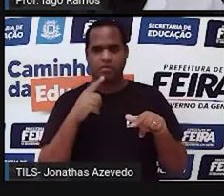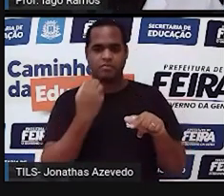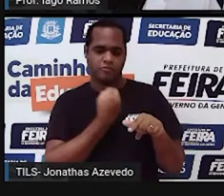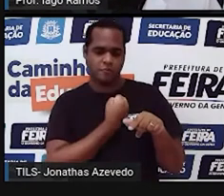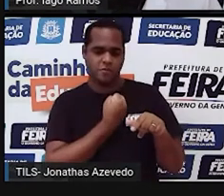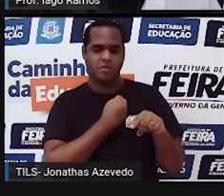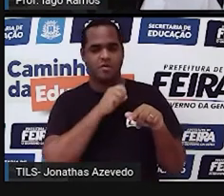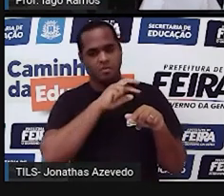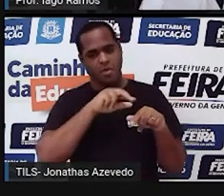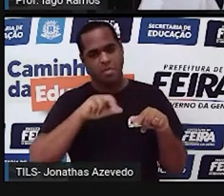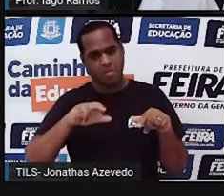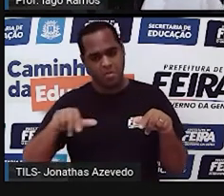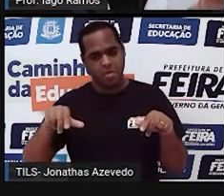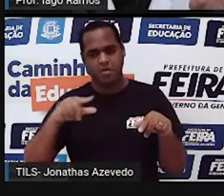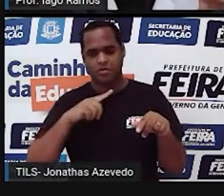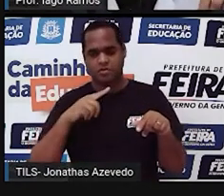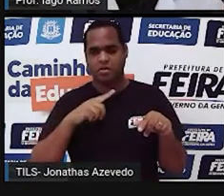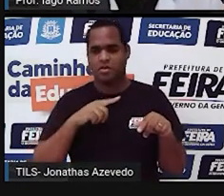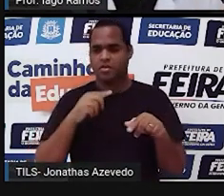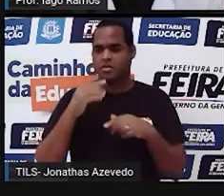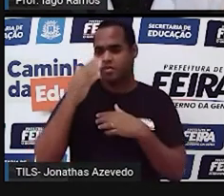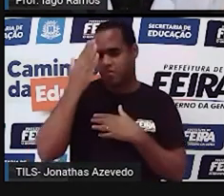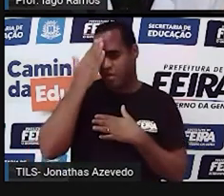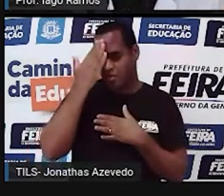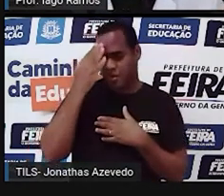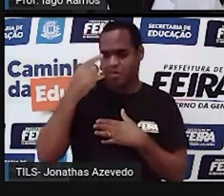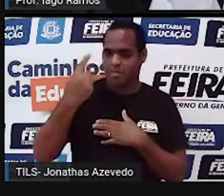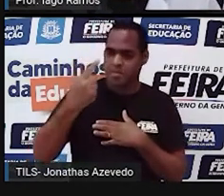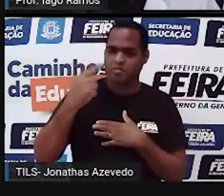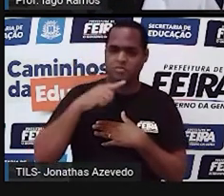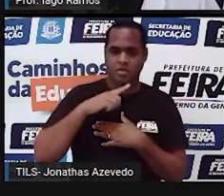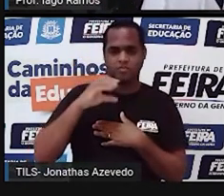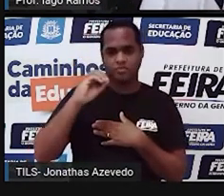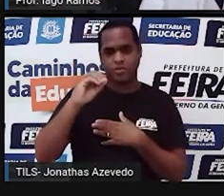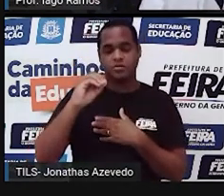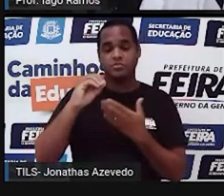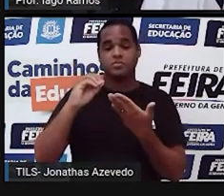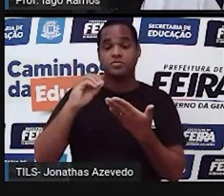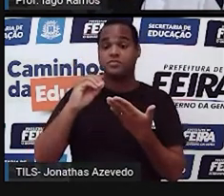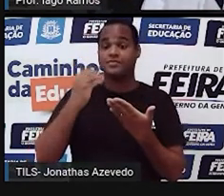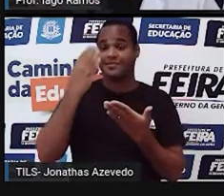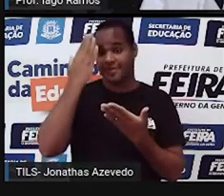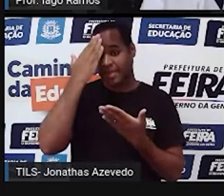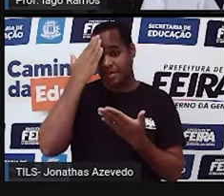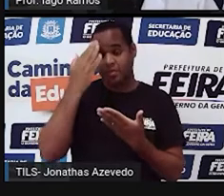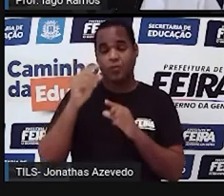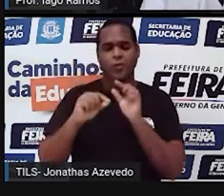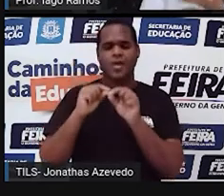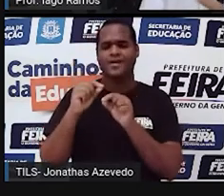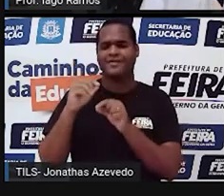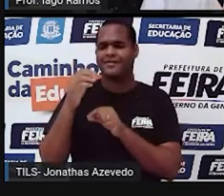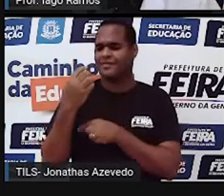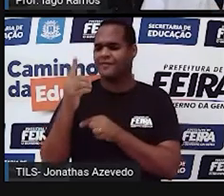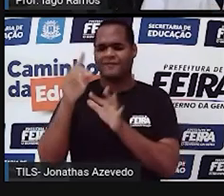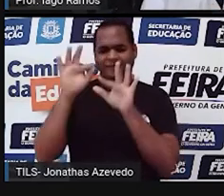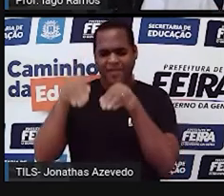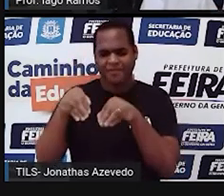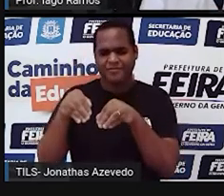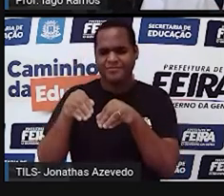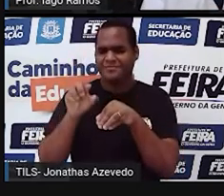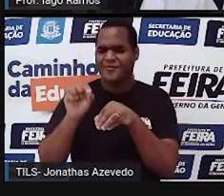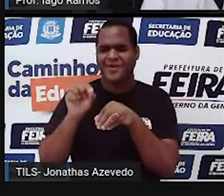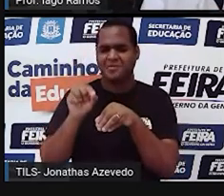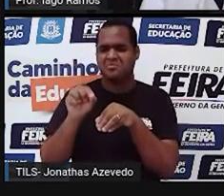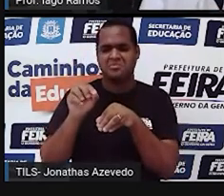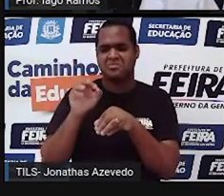números. A gente sabe quem é o primeiro, que é o zero, mas a gente não sabe quem é o último. Olha